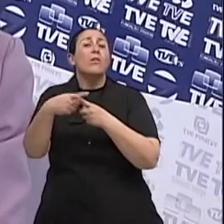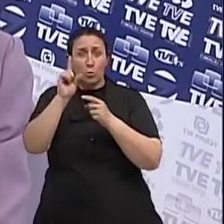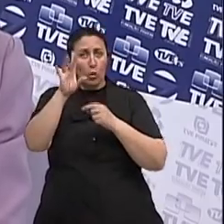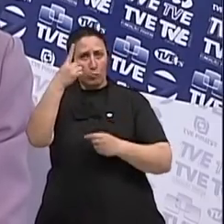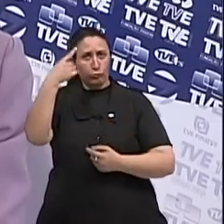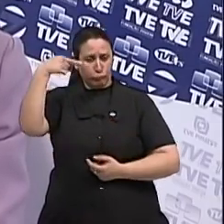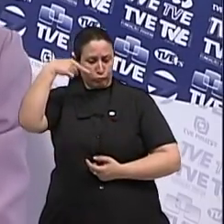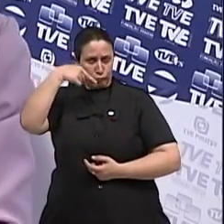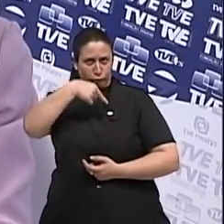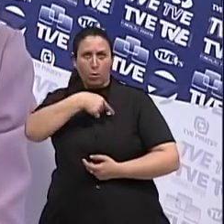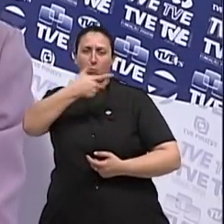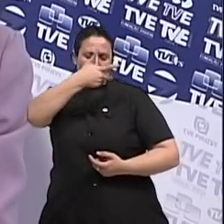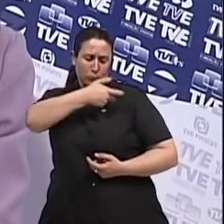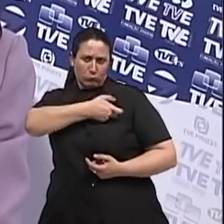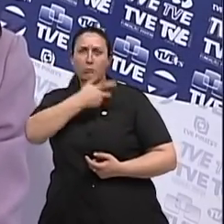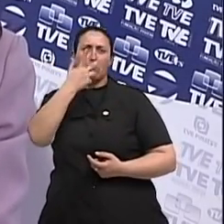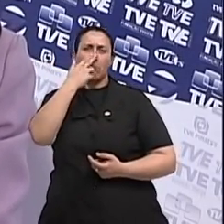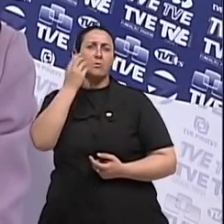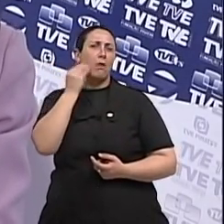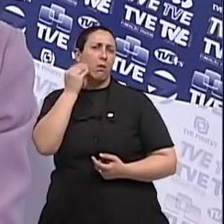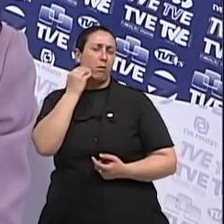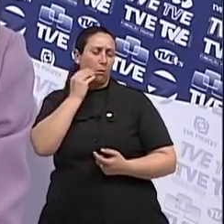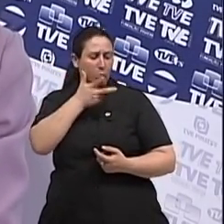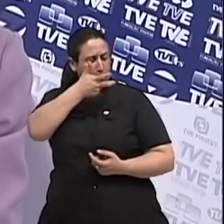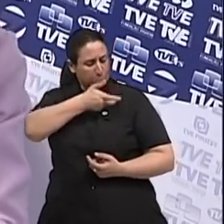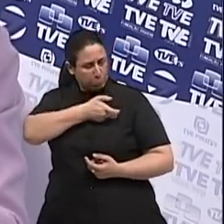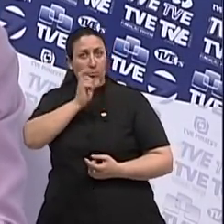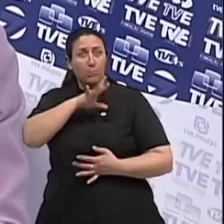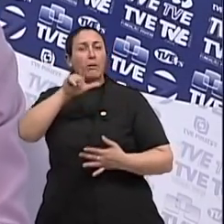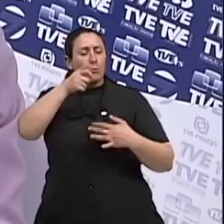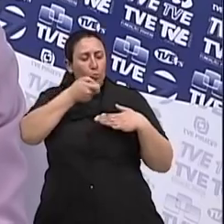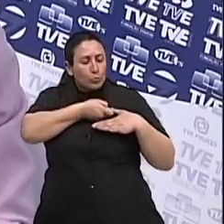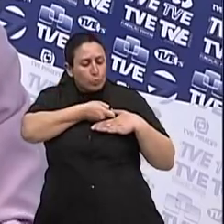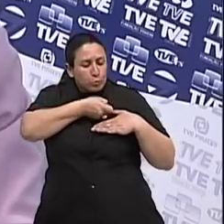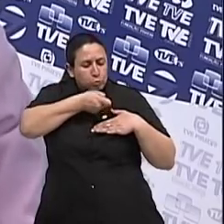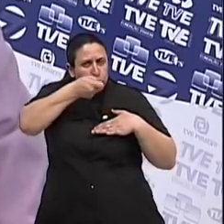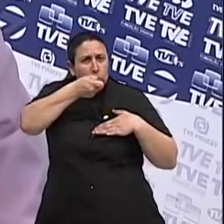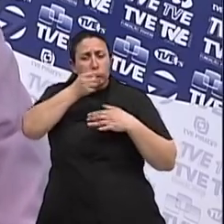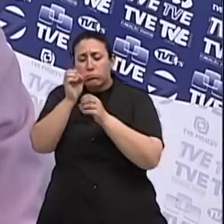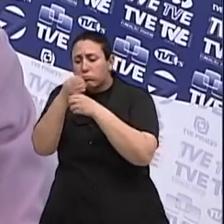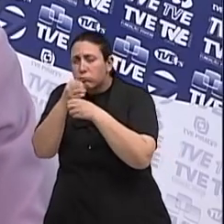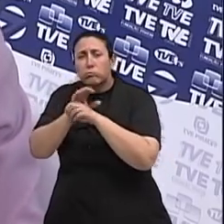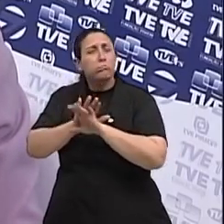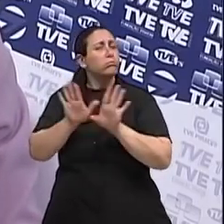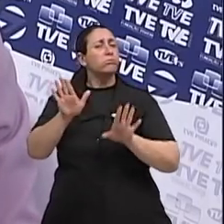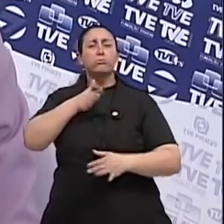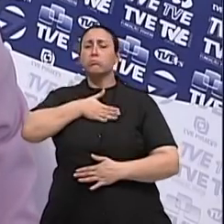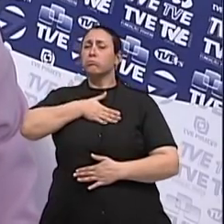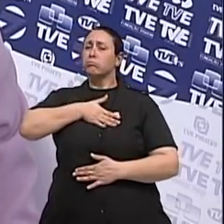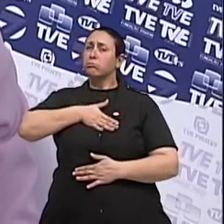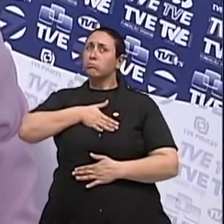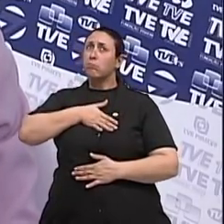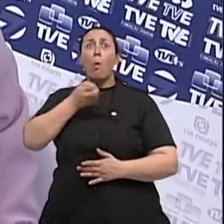com anestesia local, puxa um pouquinho de célula, se examina e se fica tranquila. Ou não?